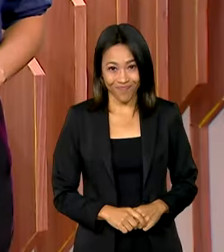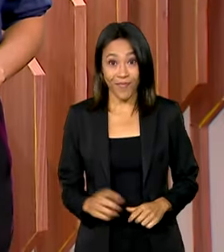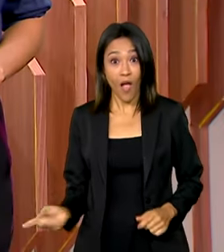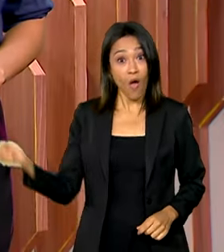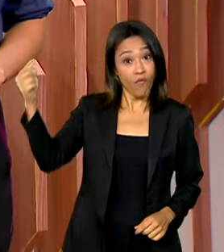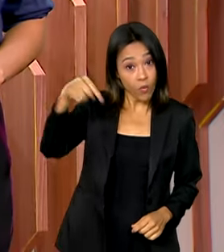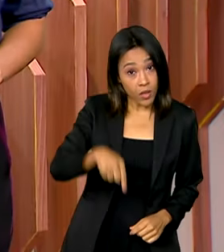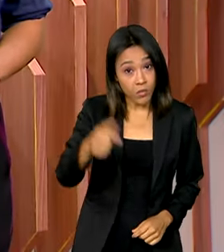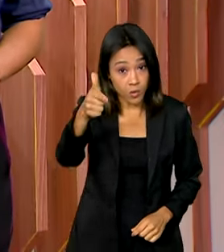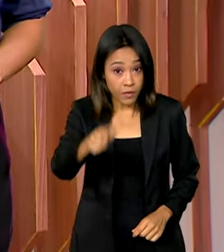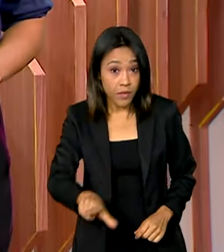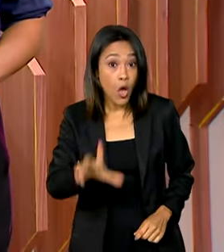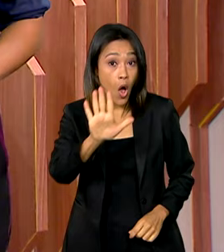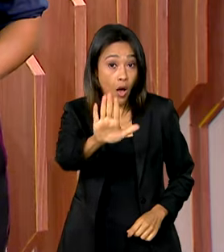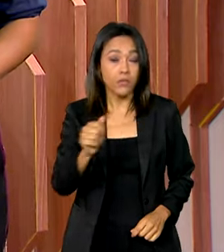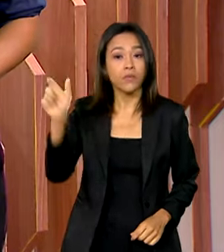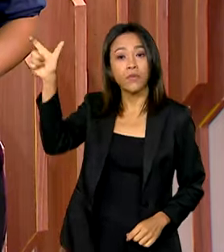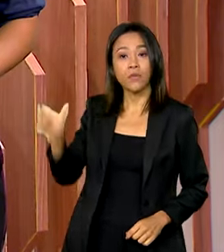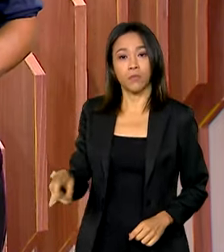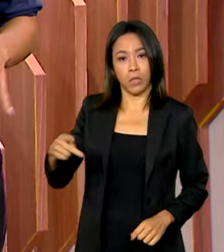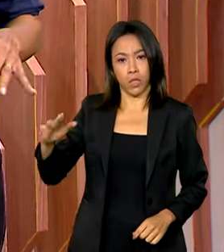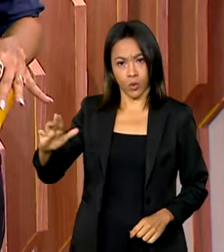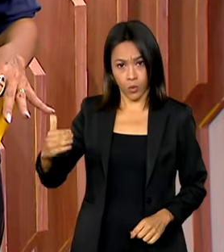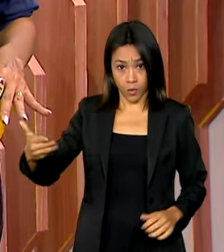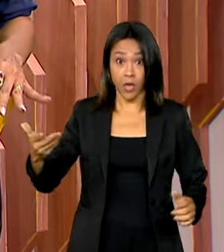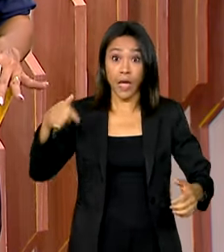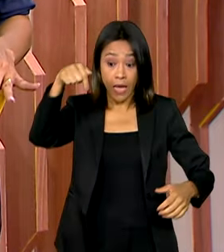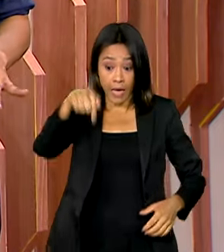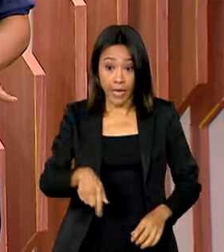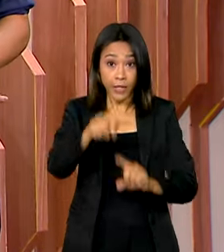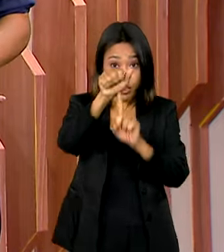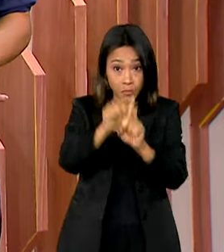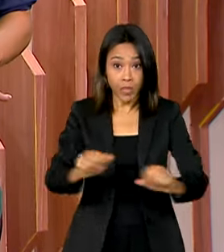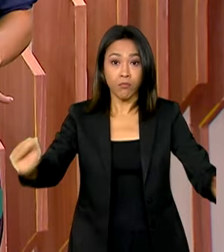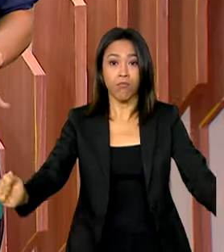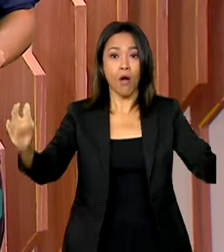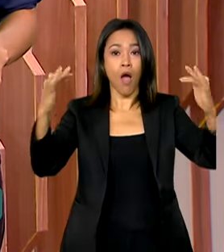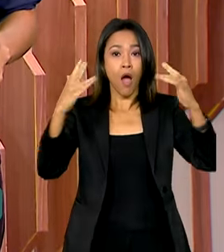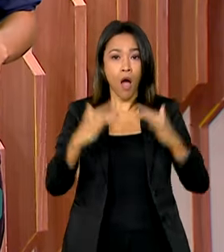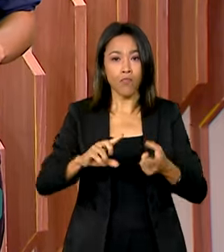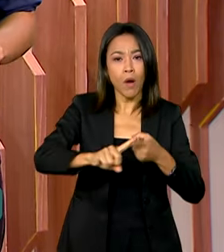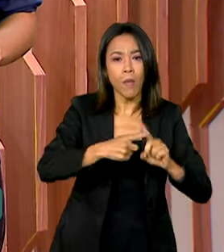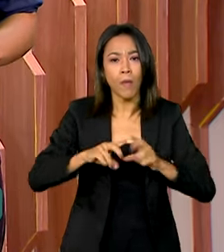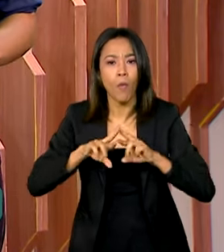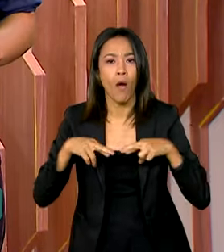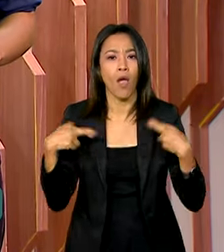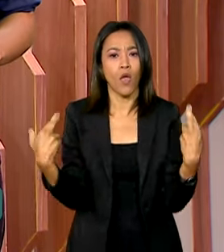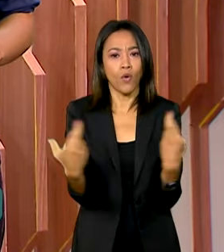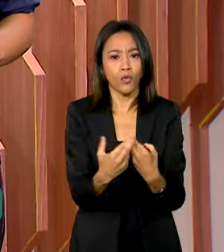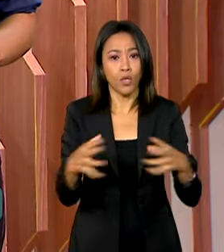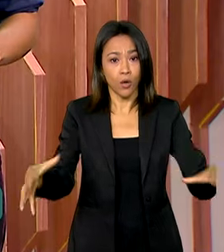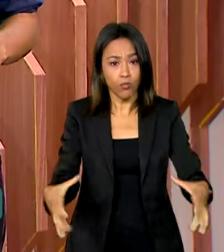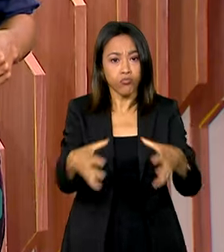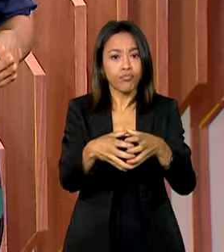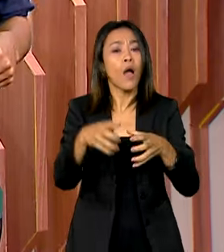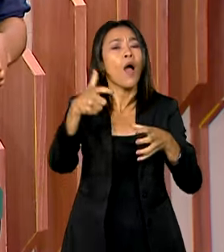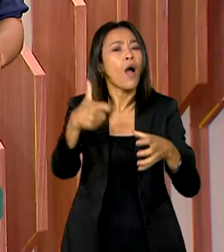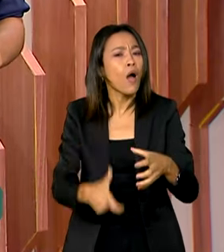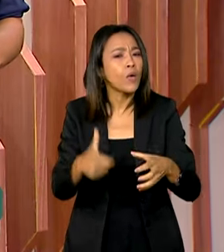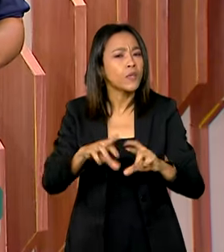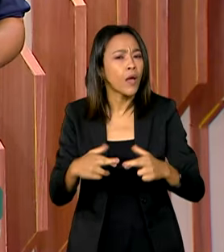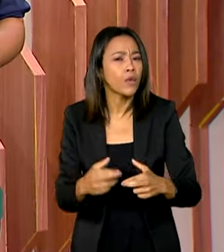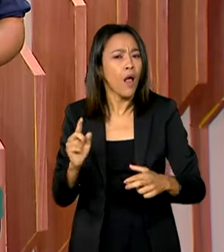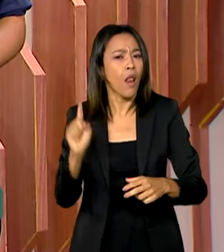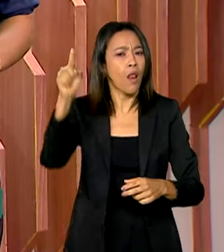Estamos de volta e olha, o presidente Lula participa este mês da Cúpula do Futuro, que será realizada em Nova Iorque, antes